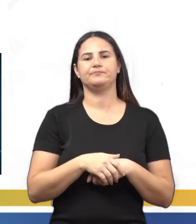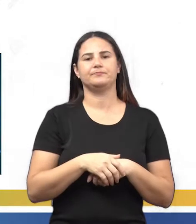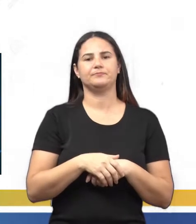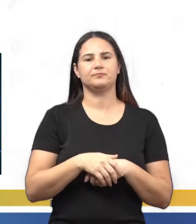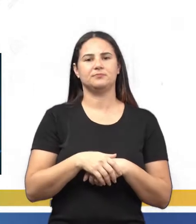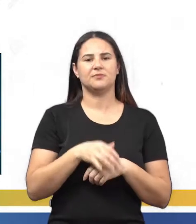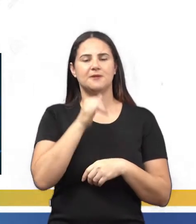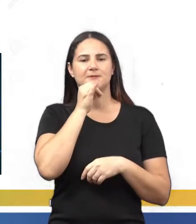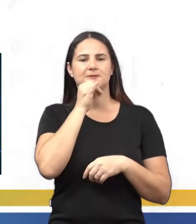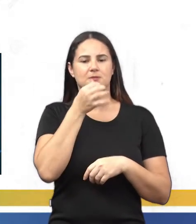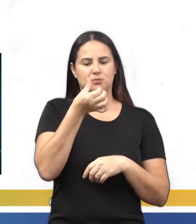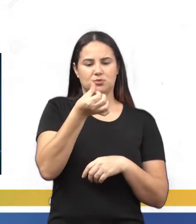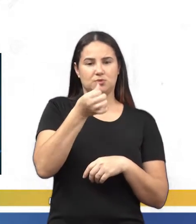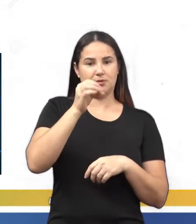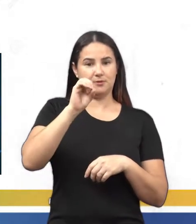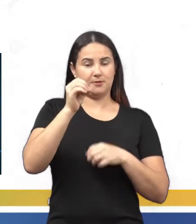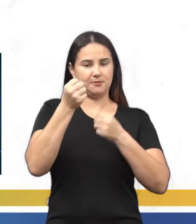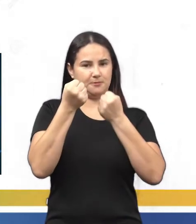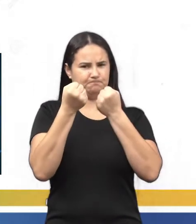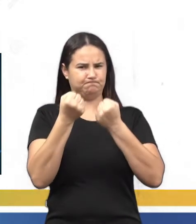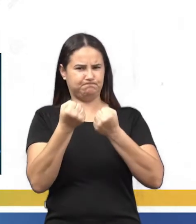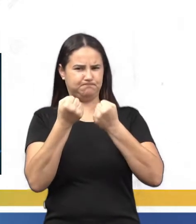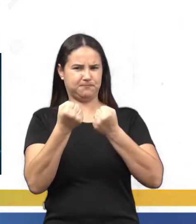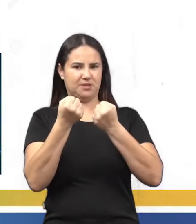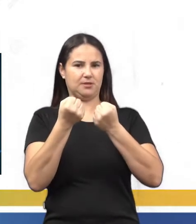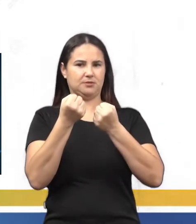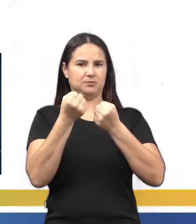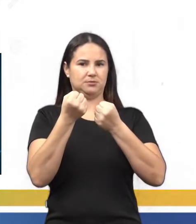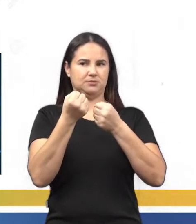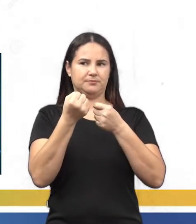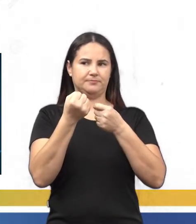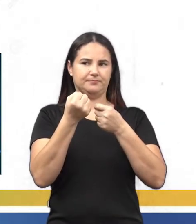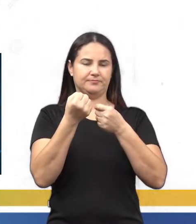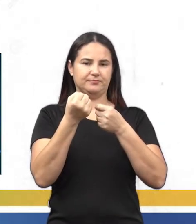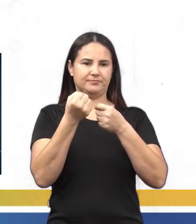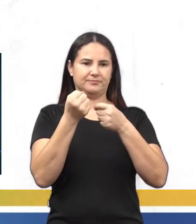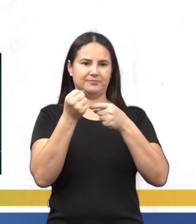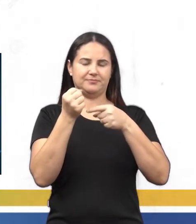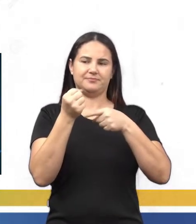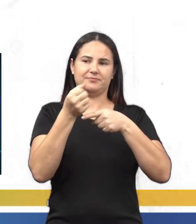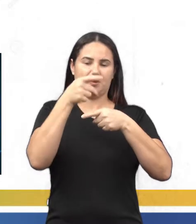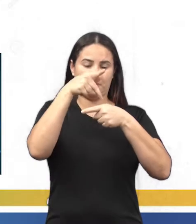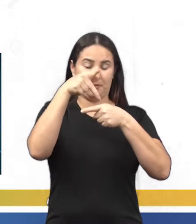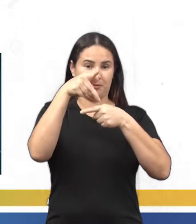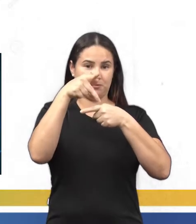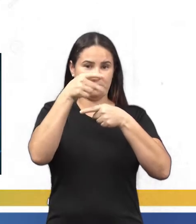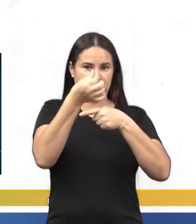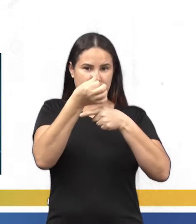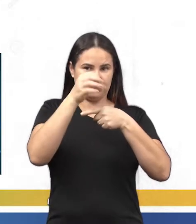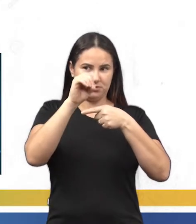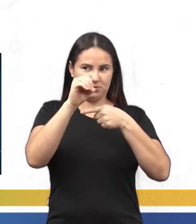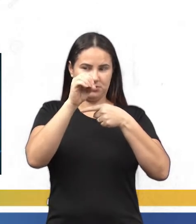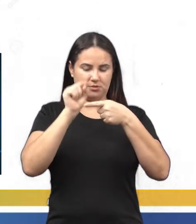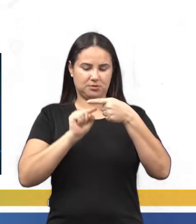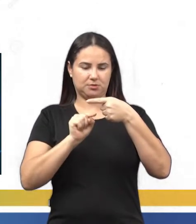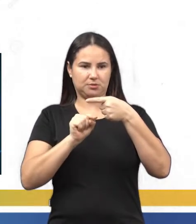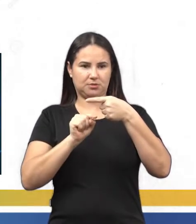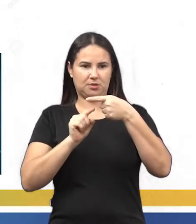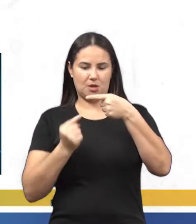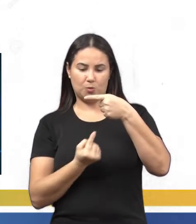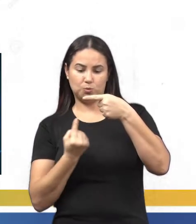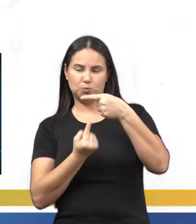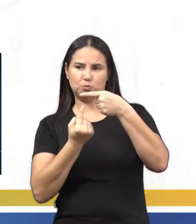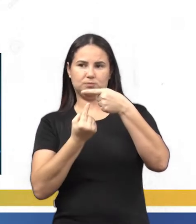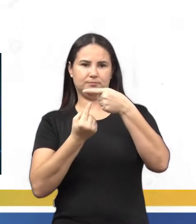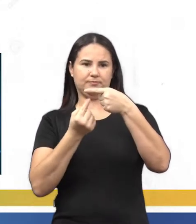60 quilos. Aí você coloca 60 quilos sobre, e minha altura é 1,66m, 1,66m ao